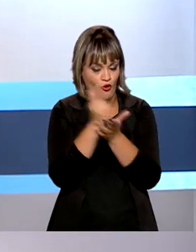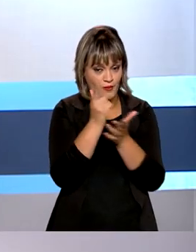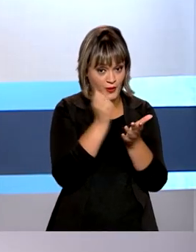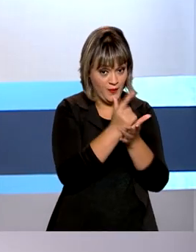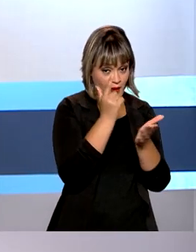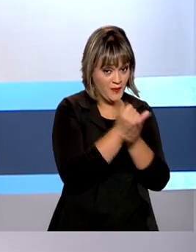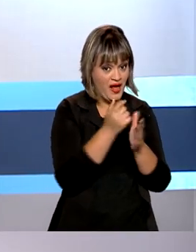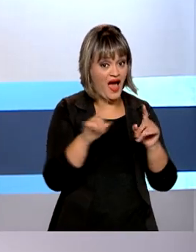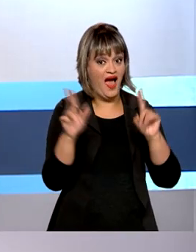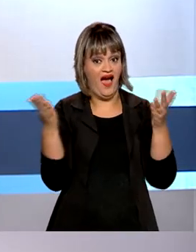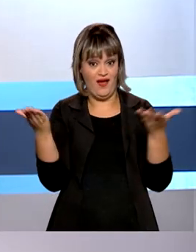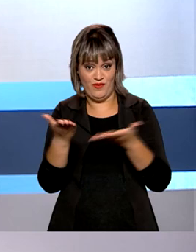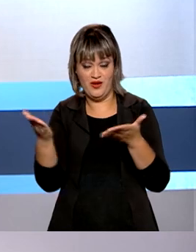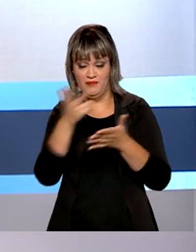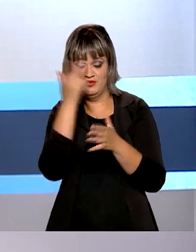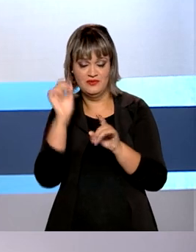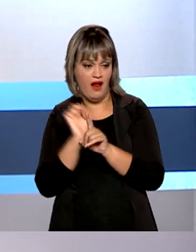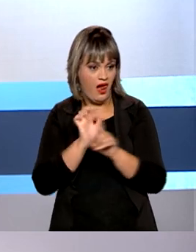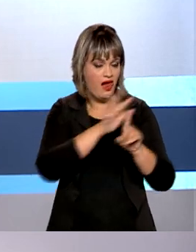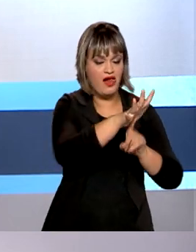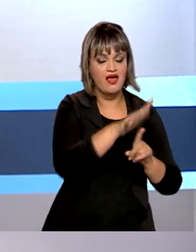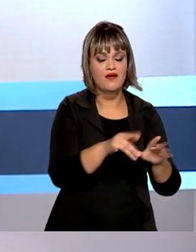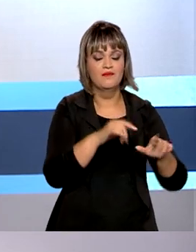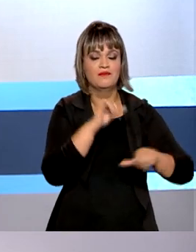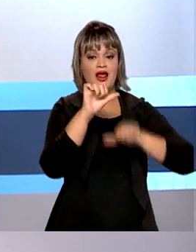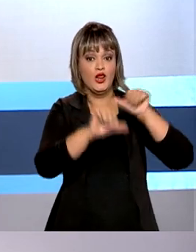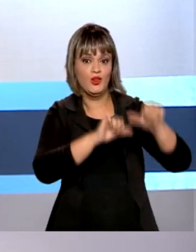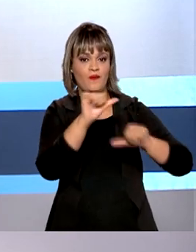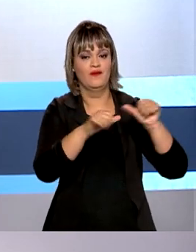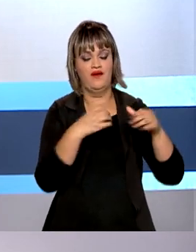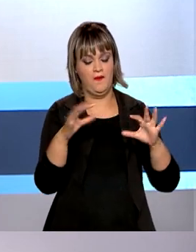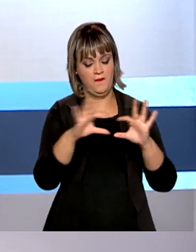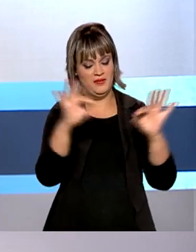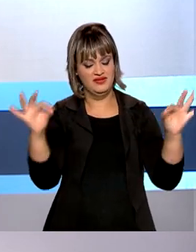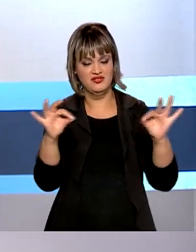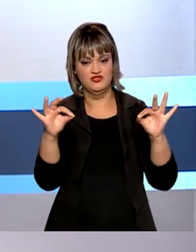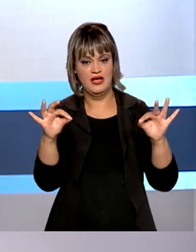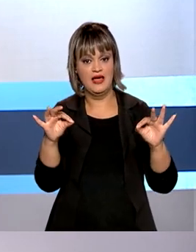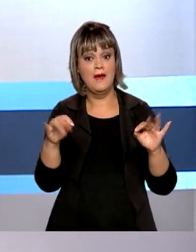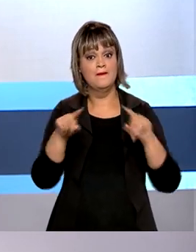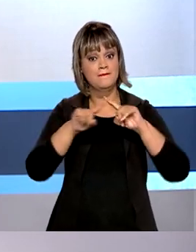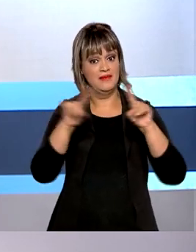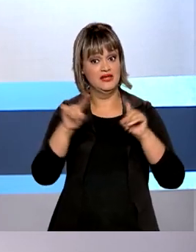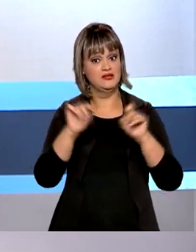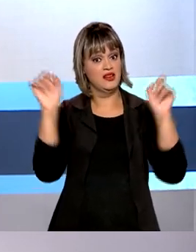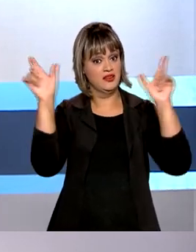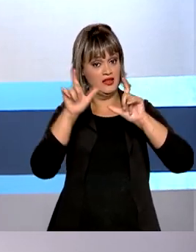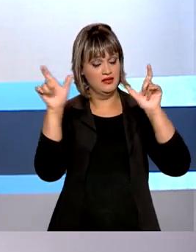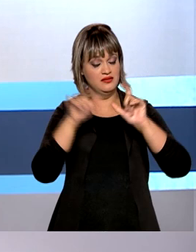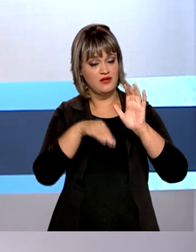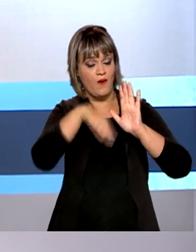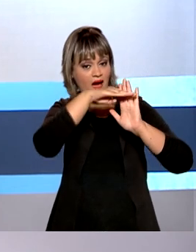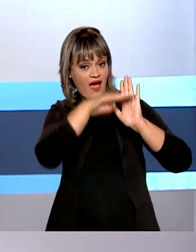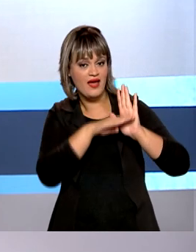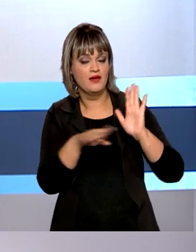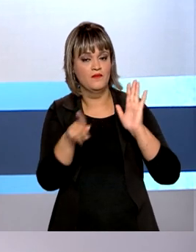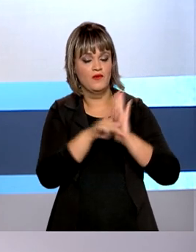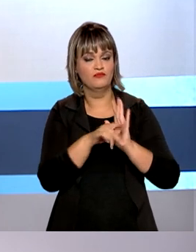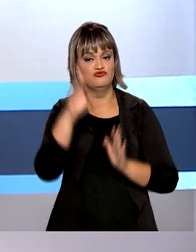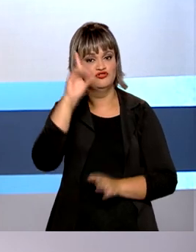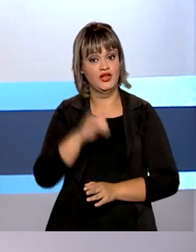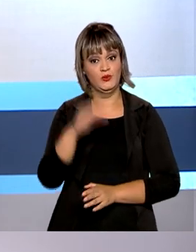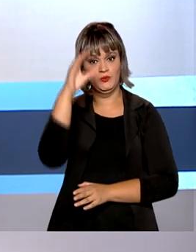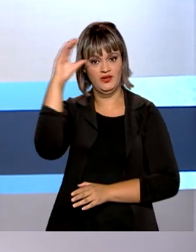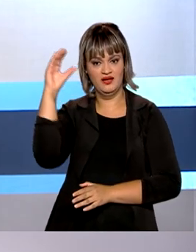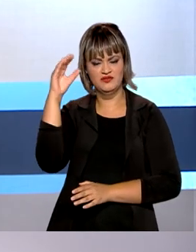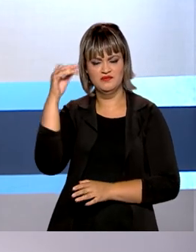Natal, agora é a temporada de troca de presentes que movimenta o comércio. Mas é preciso ficar atento ao Código de Defesa do